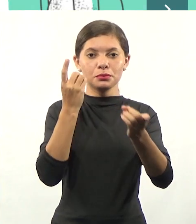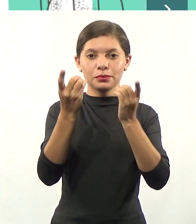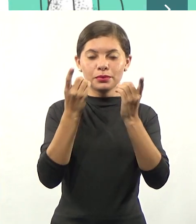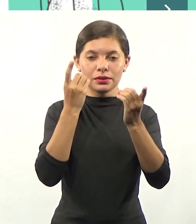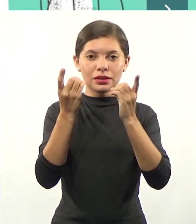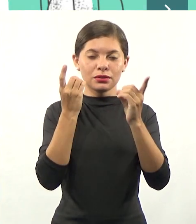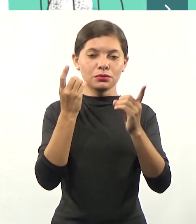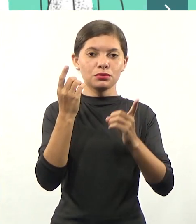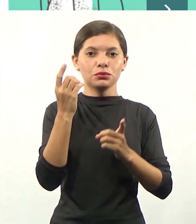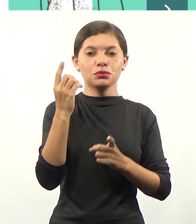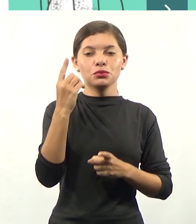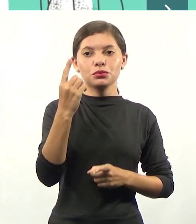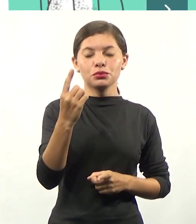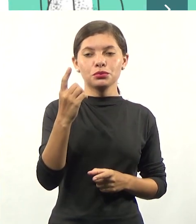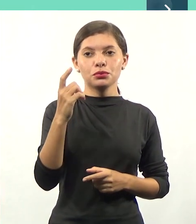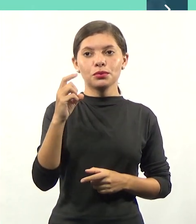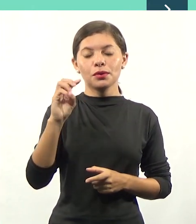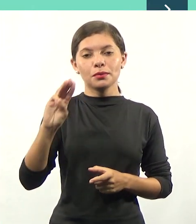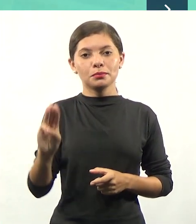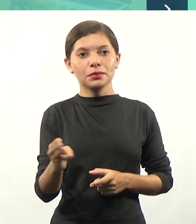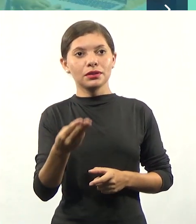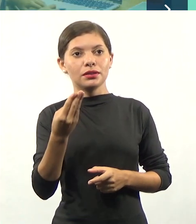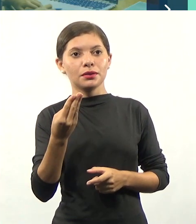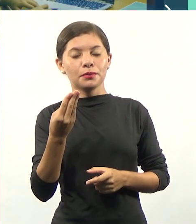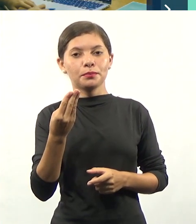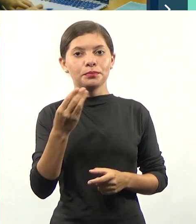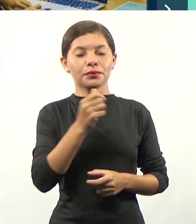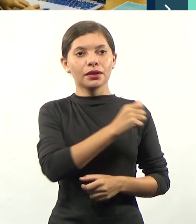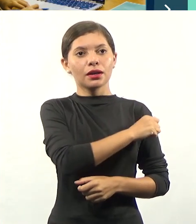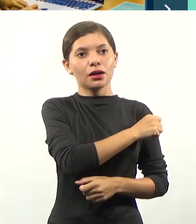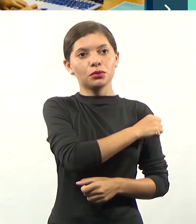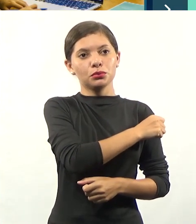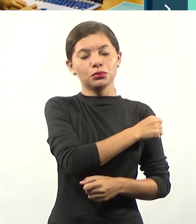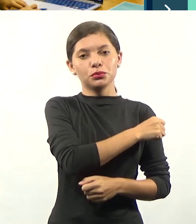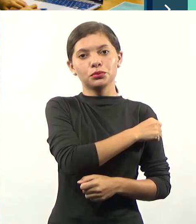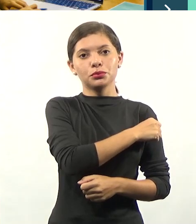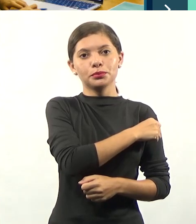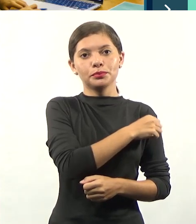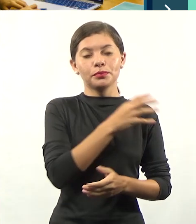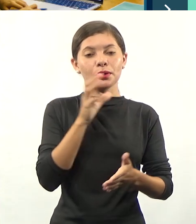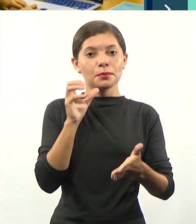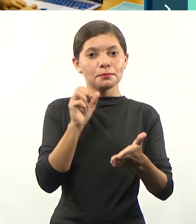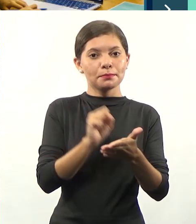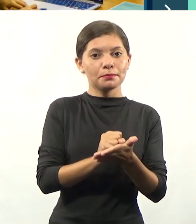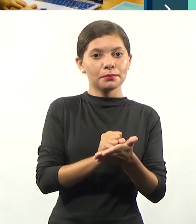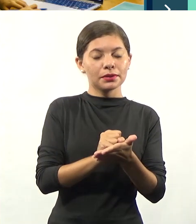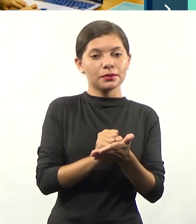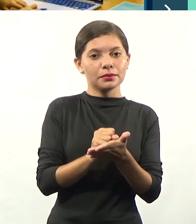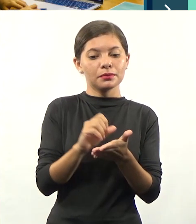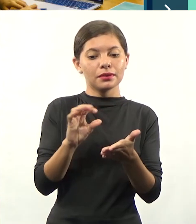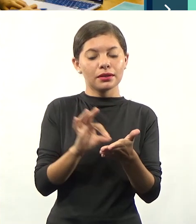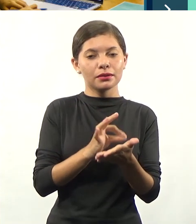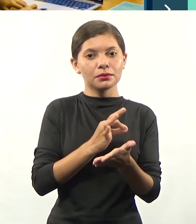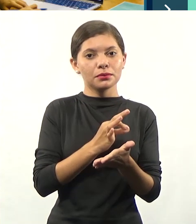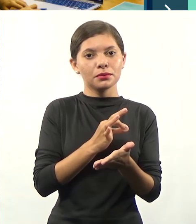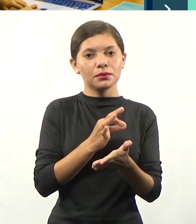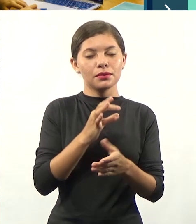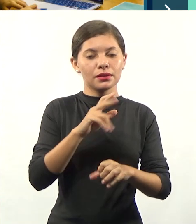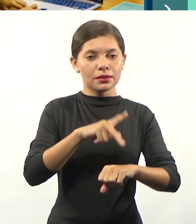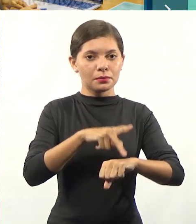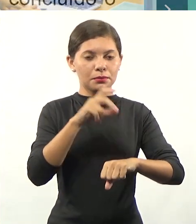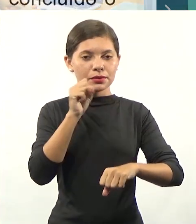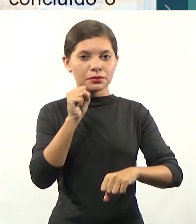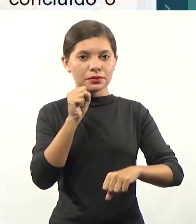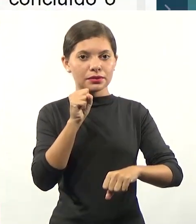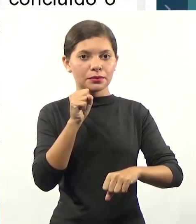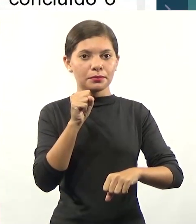.350.000 alunos estão matriculados na pós-graduação. Então, a educação superior,